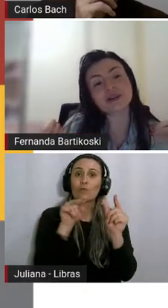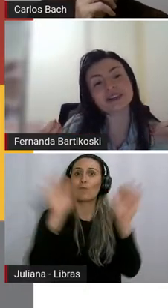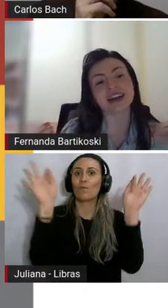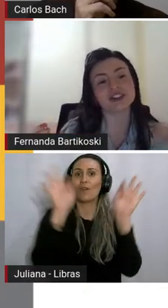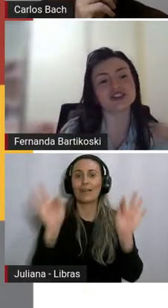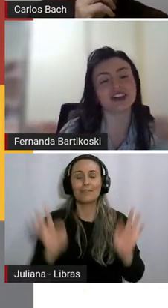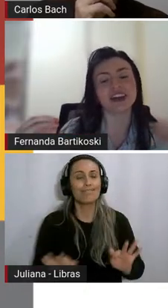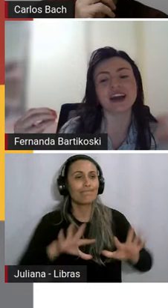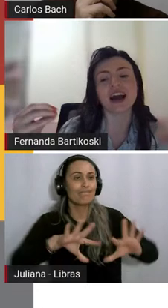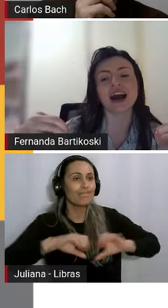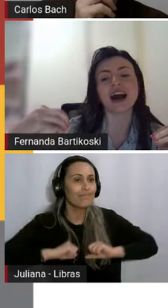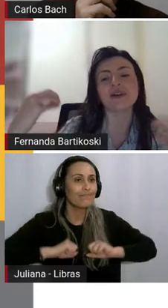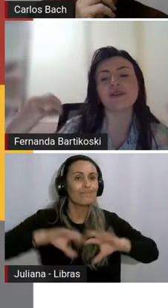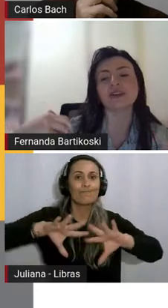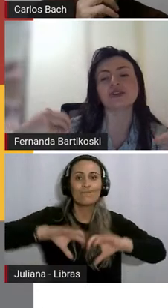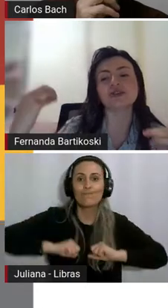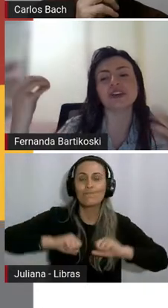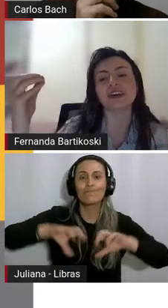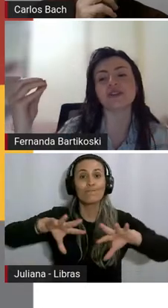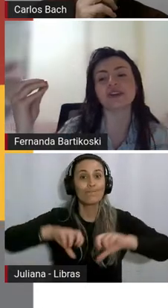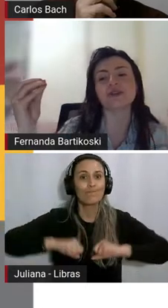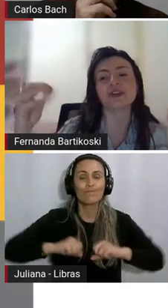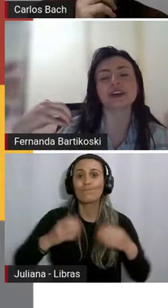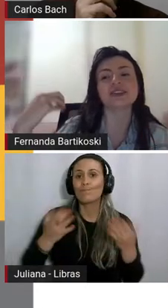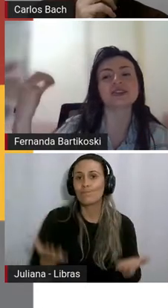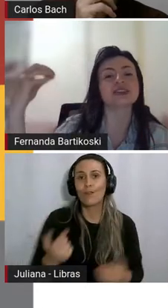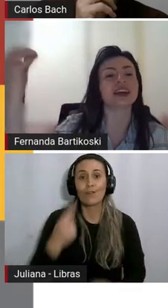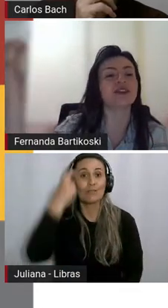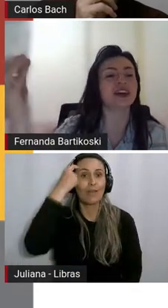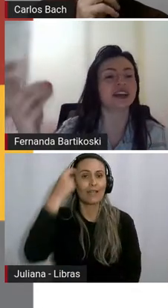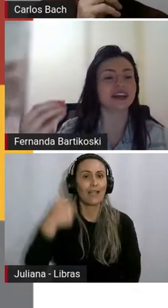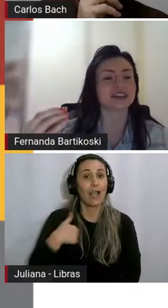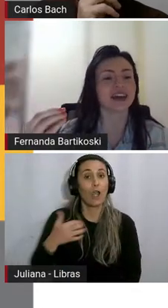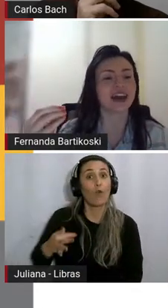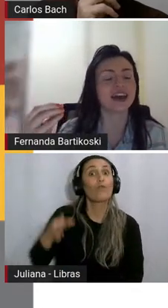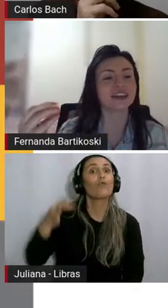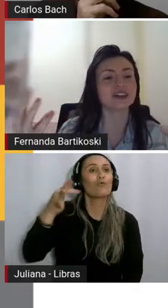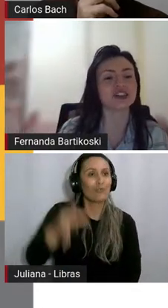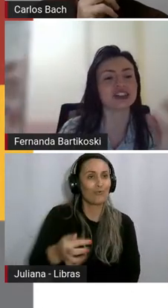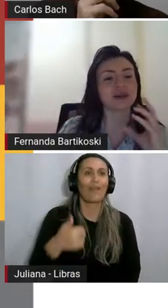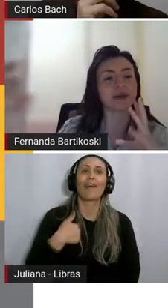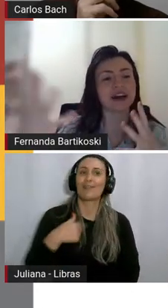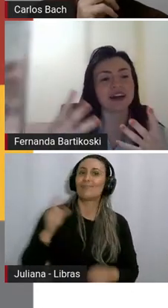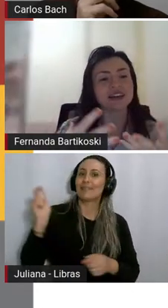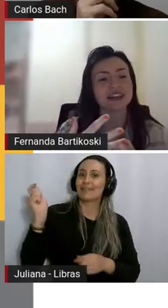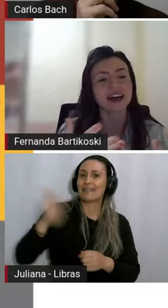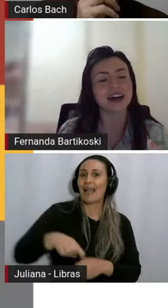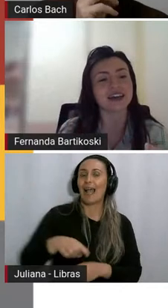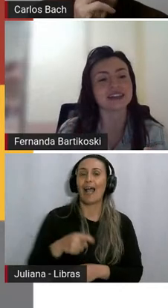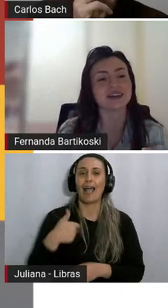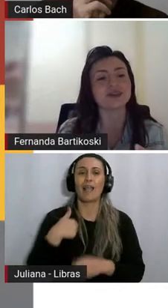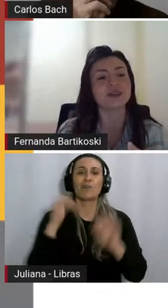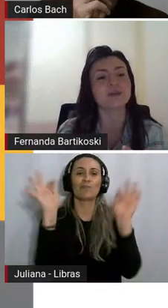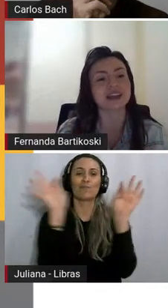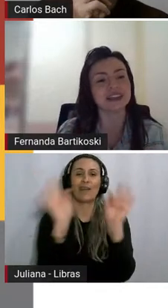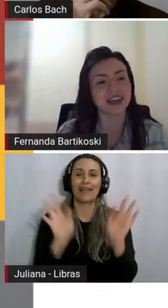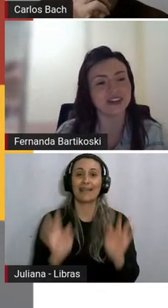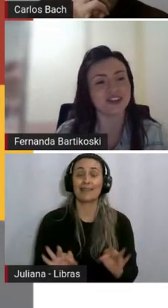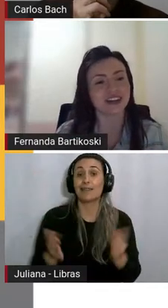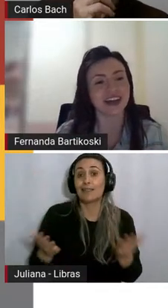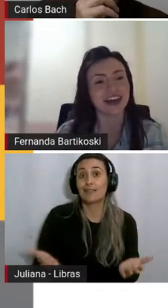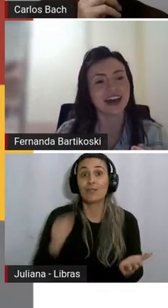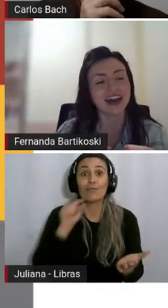às vezes, a gente pode pensar que a gente tem ah, quando eu tiver, quando for isso, eu serei feliz, né? Então, gente, para a questão do